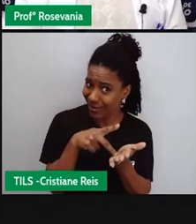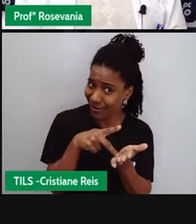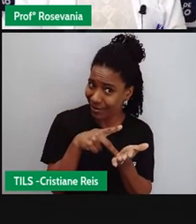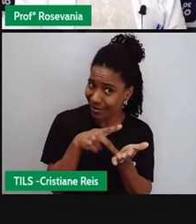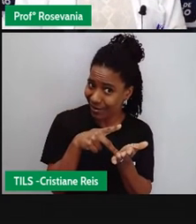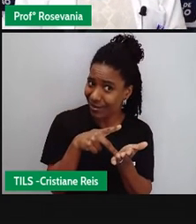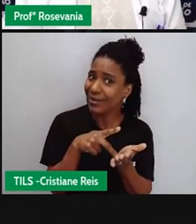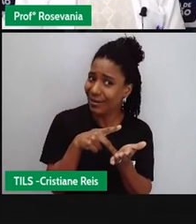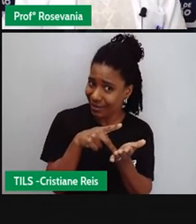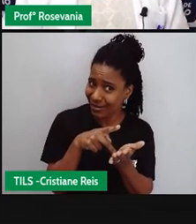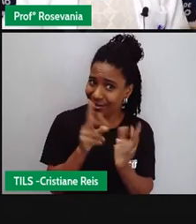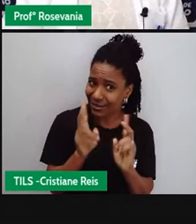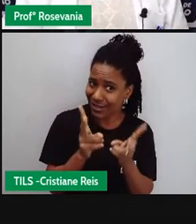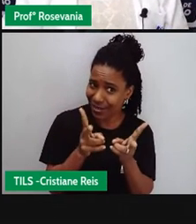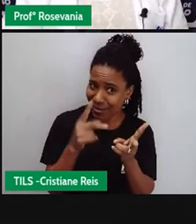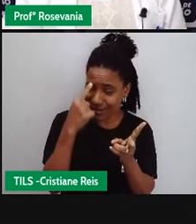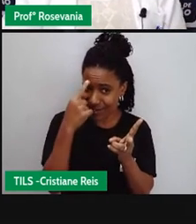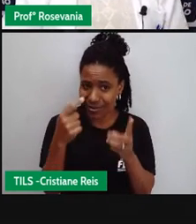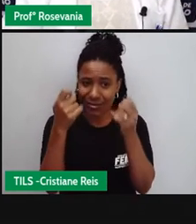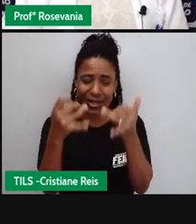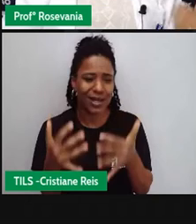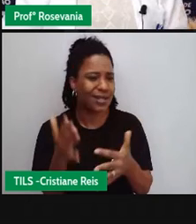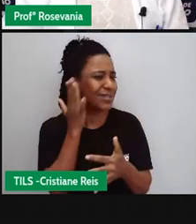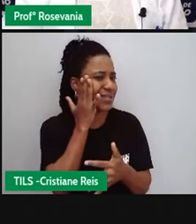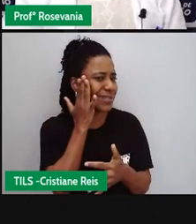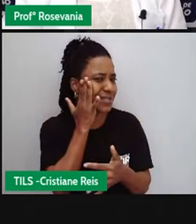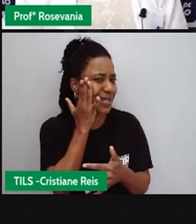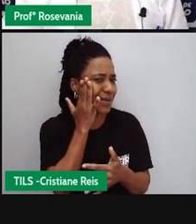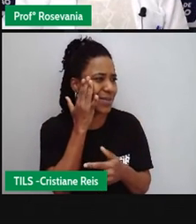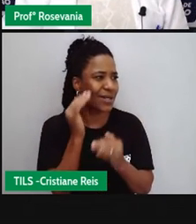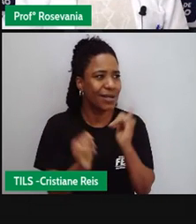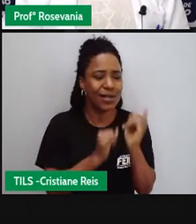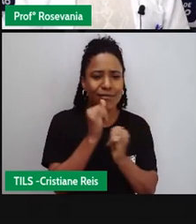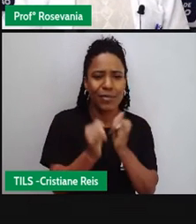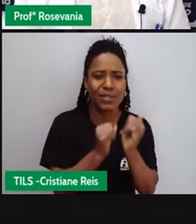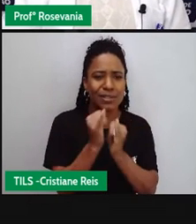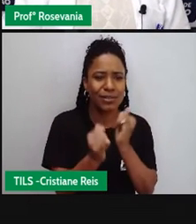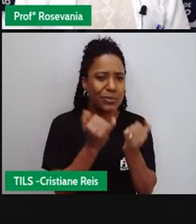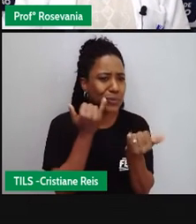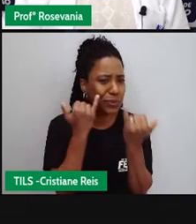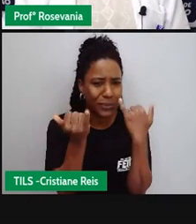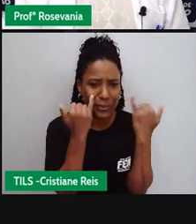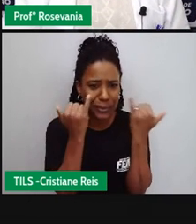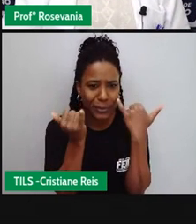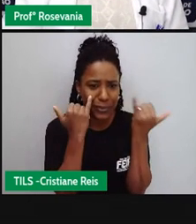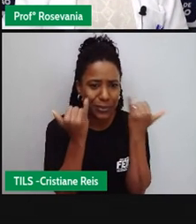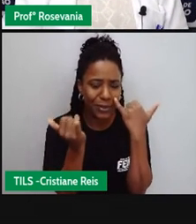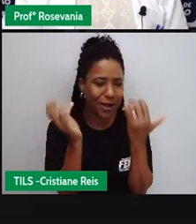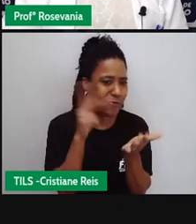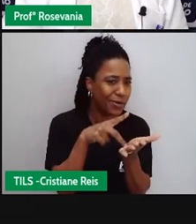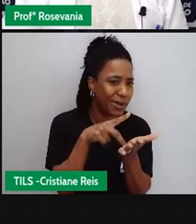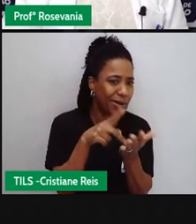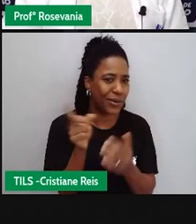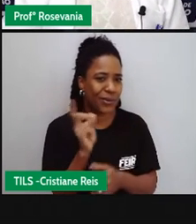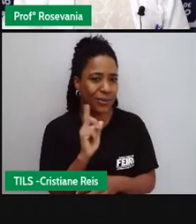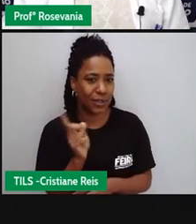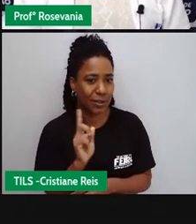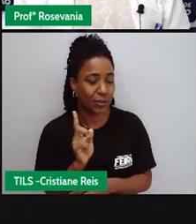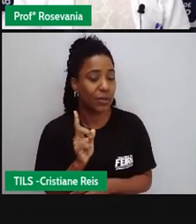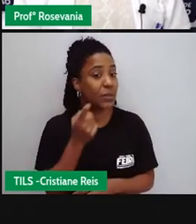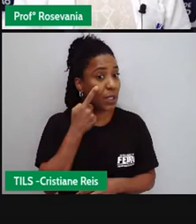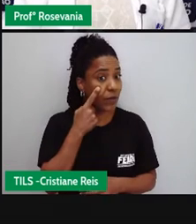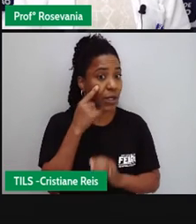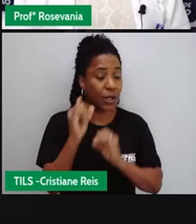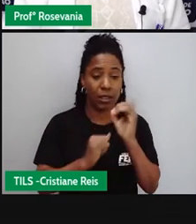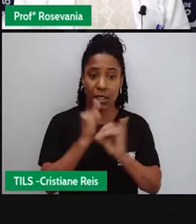Como é que a gente vê isso? Como é que a gente sabe disso? Como é que eu me prevenho, né, com isso? Então, a qualidade das informações trocadas na internet,